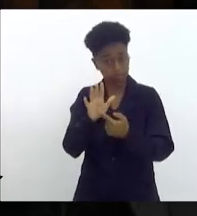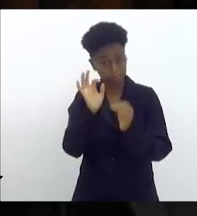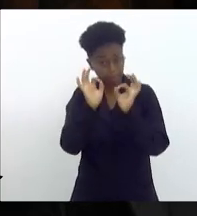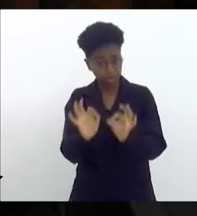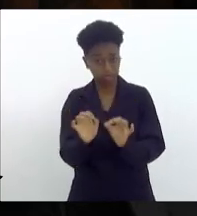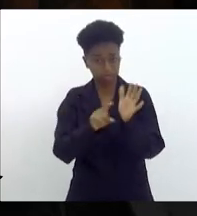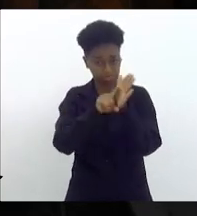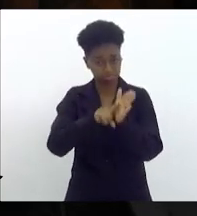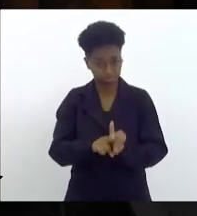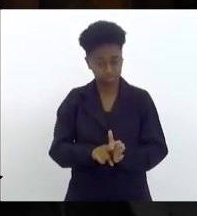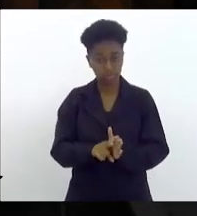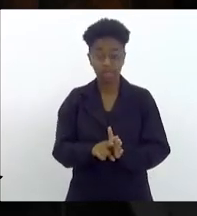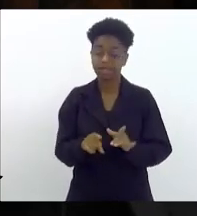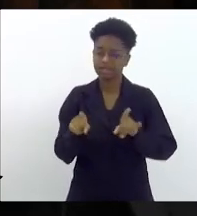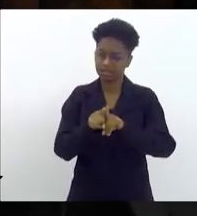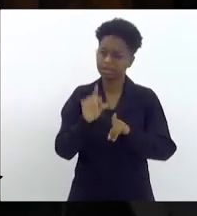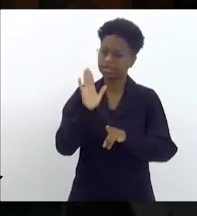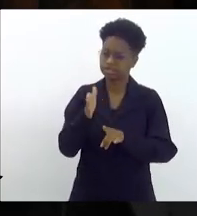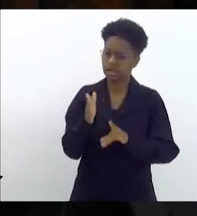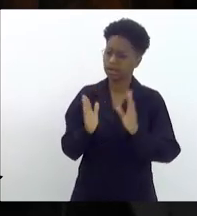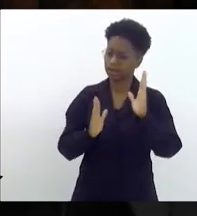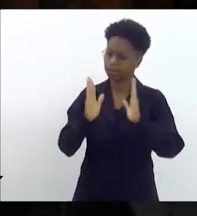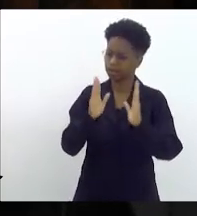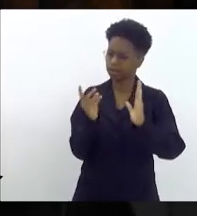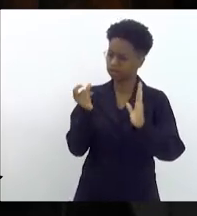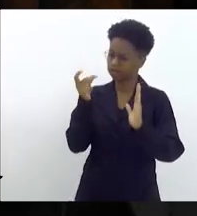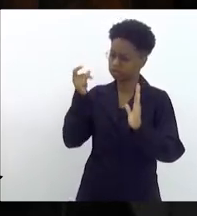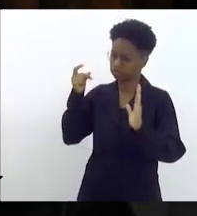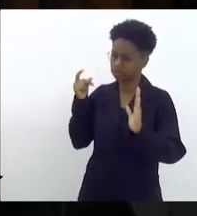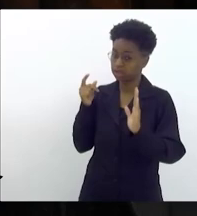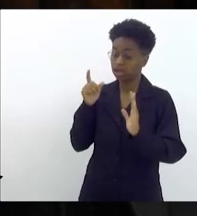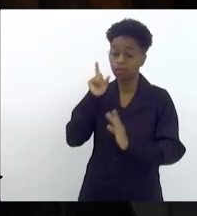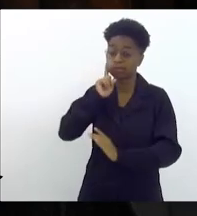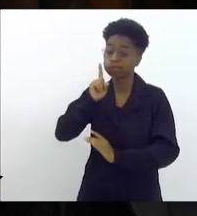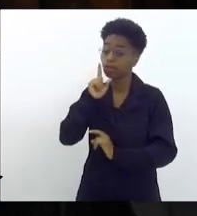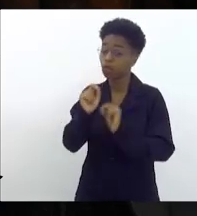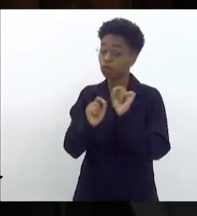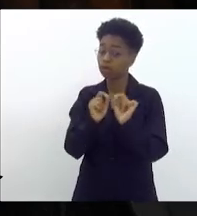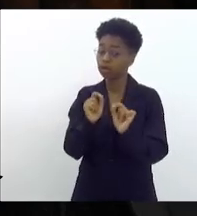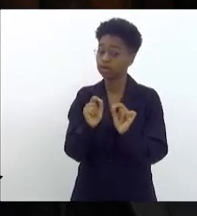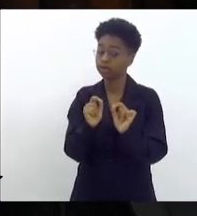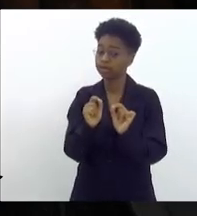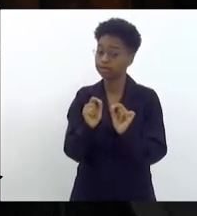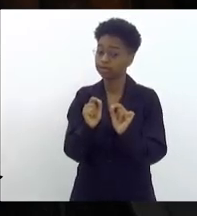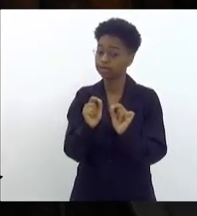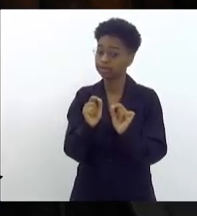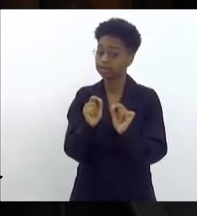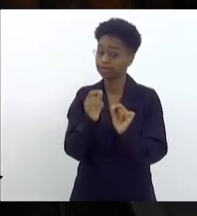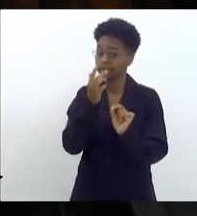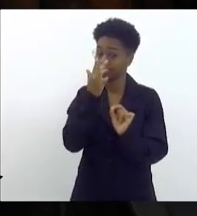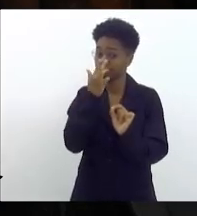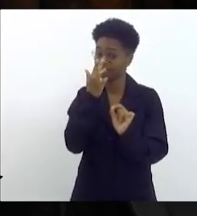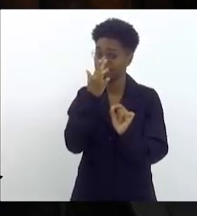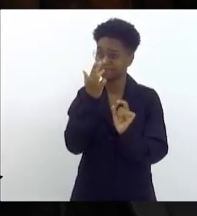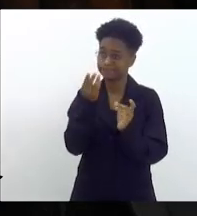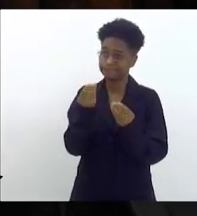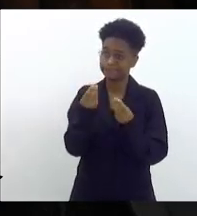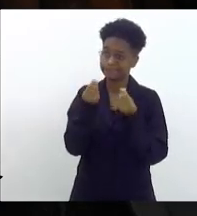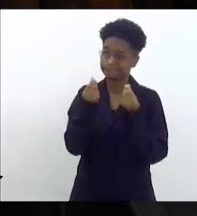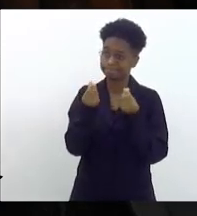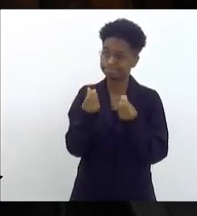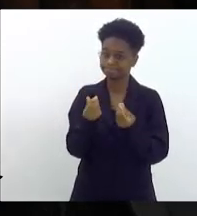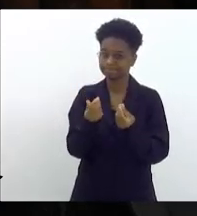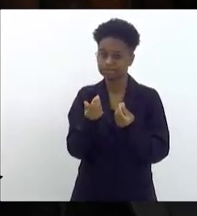E já tem algum tempo que os Estados Unidos largou mão daqueles